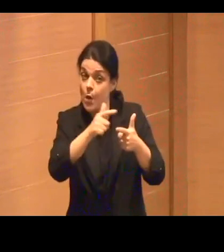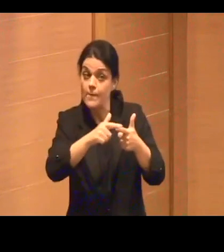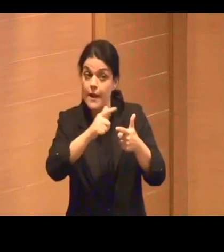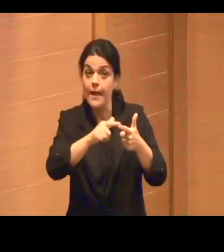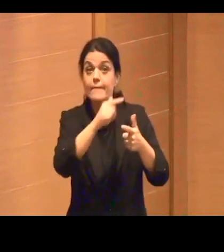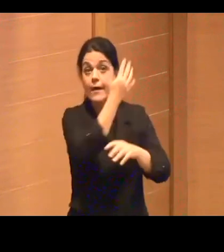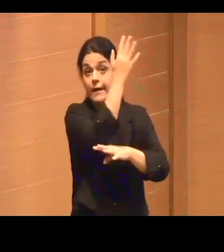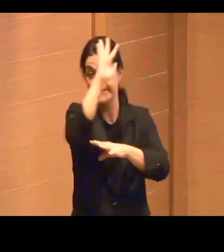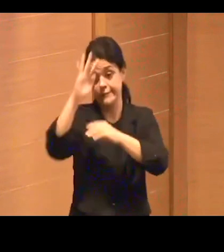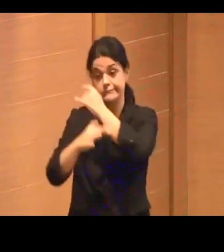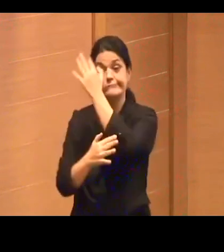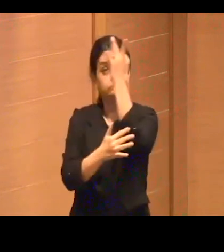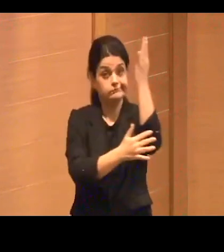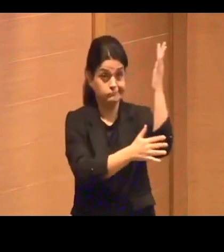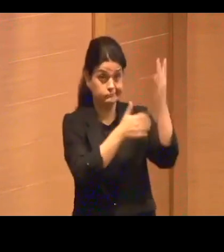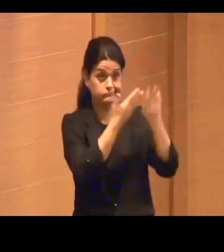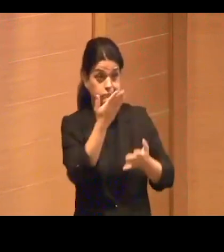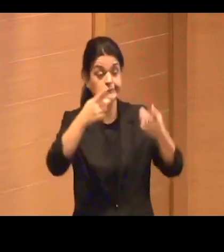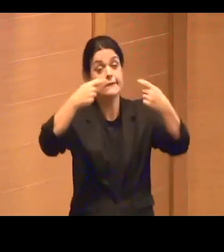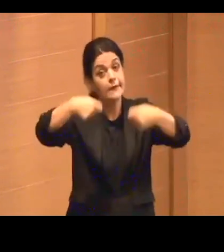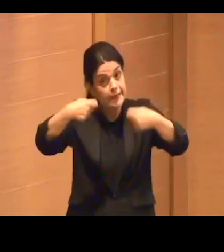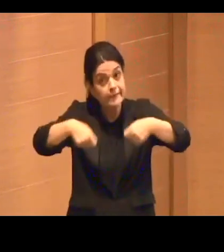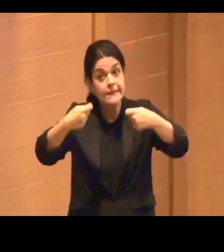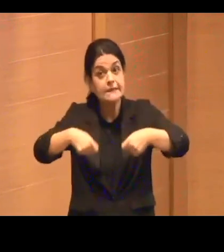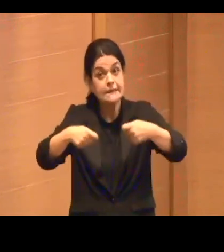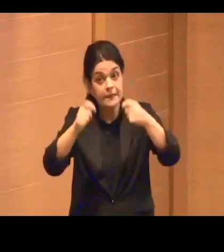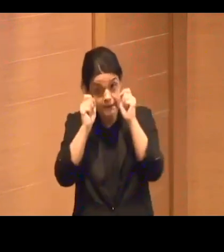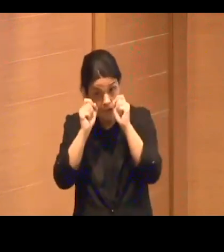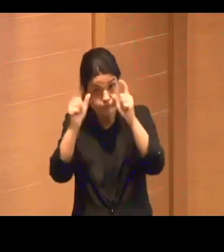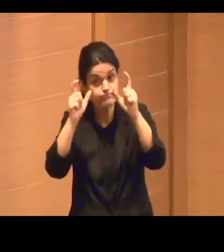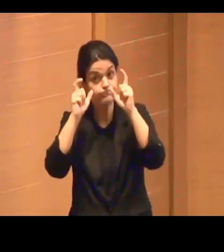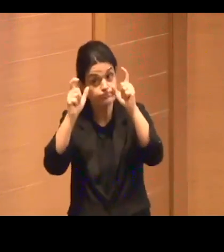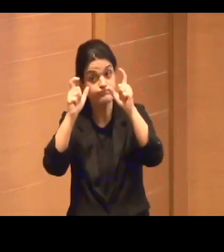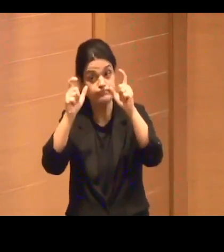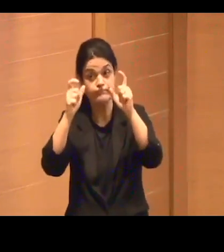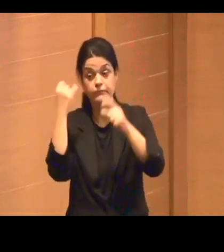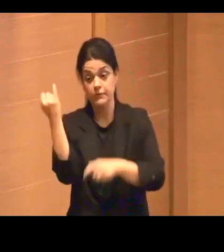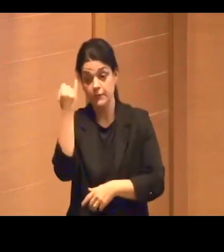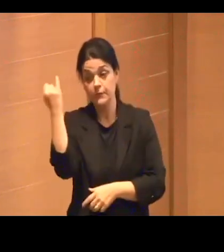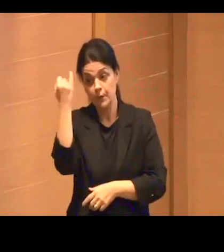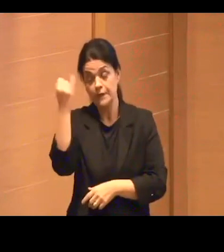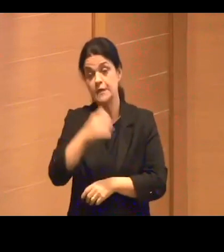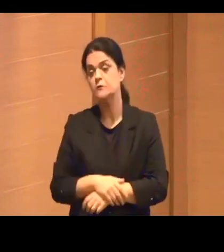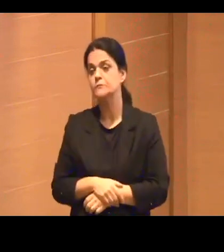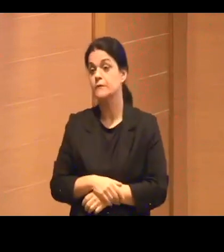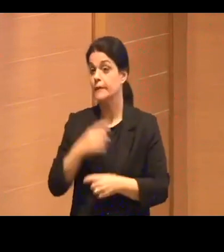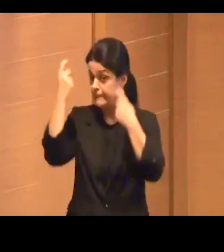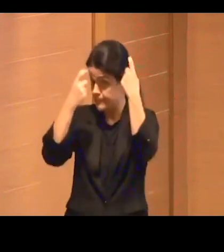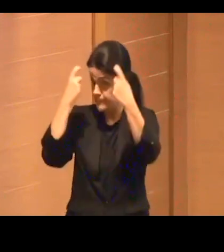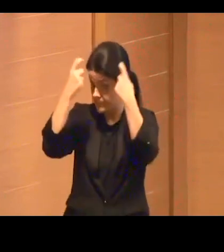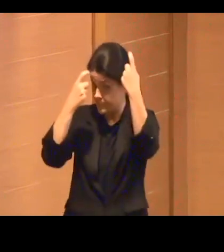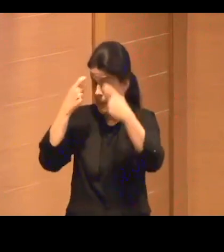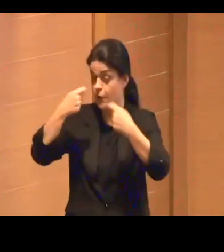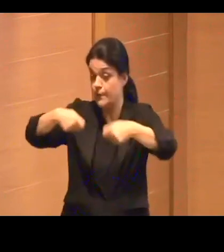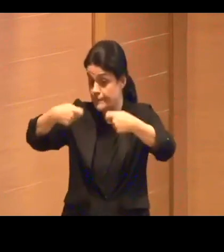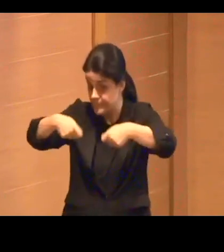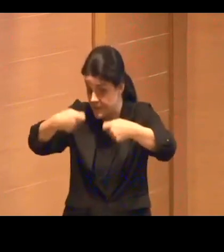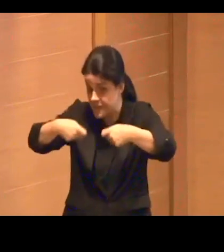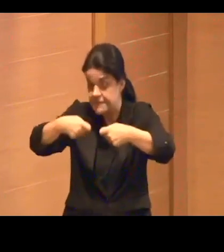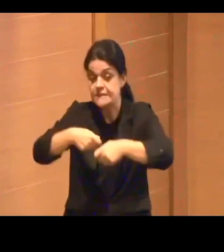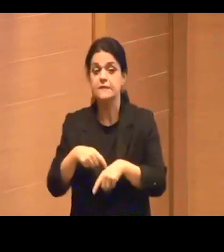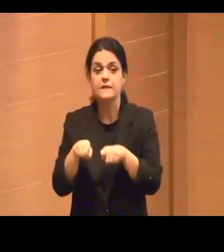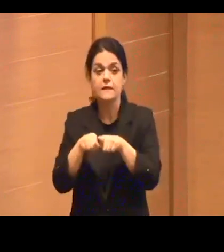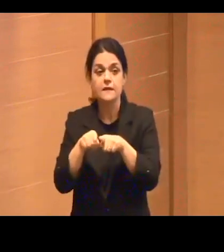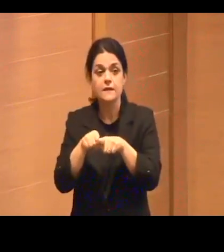aqui, mas que a gente precisa estar sempre atento. E, nesse documento nosso, se fala exatamente no